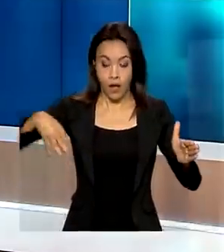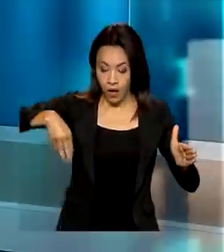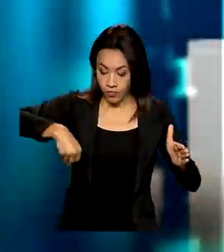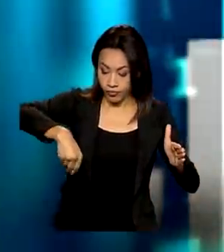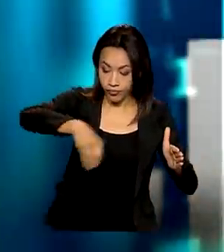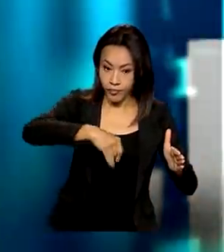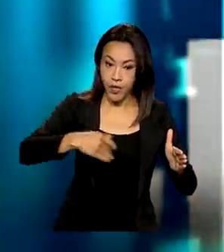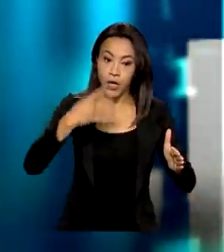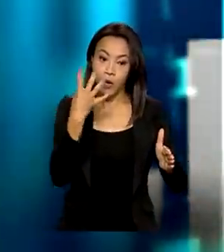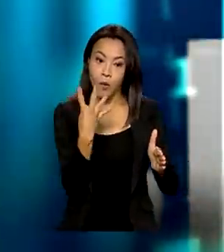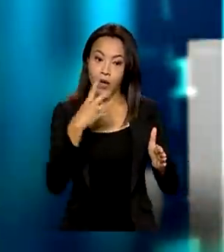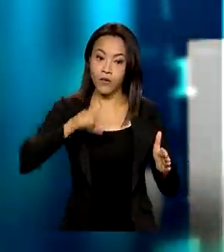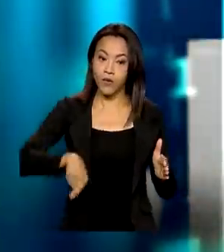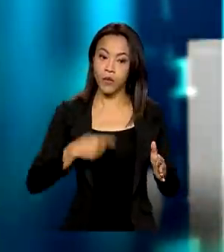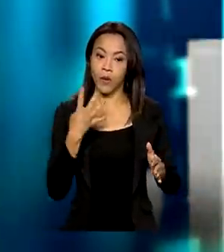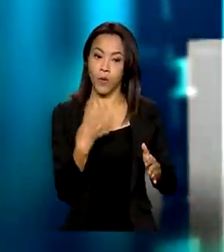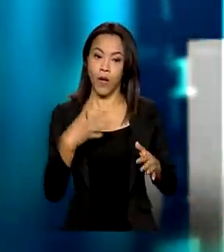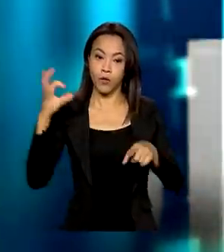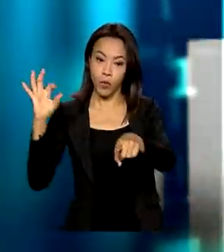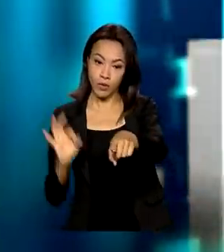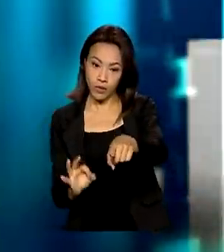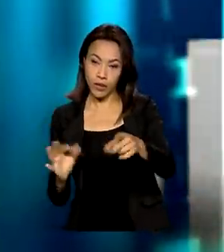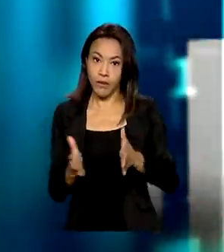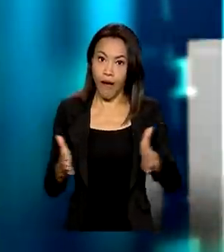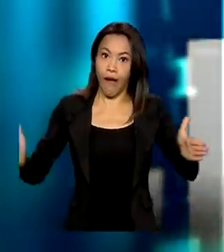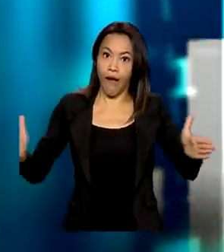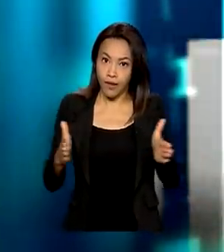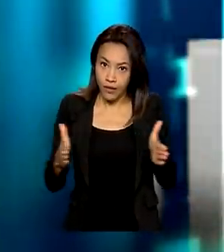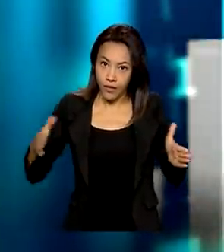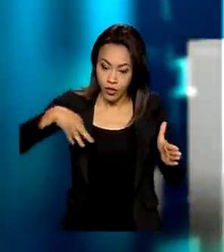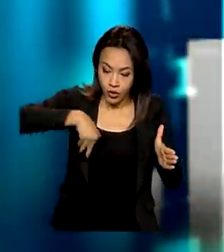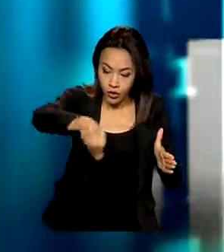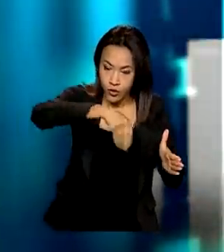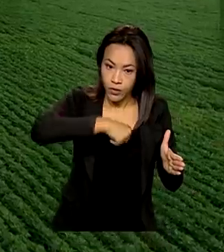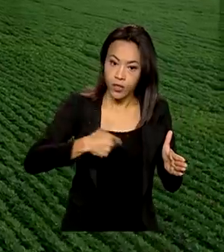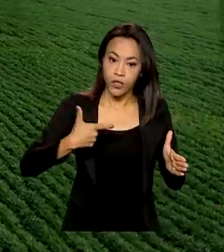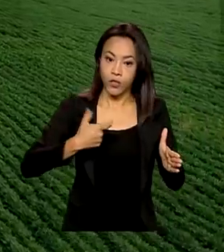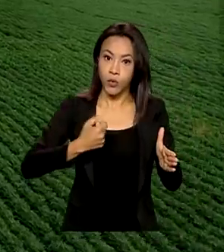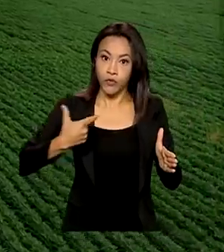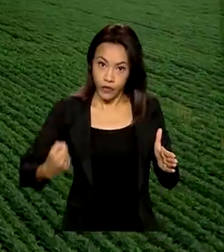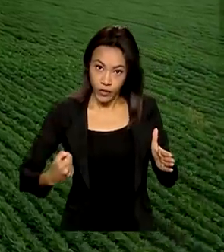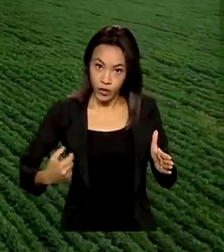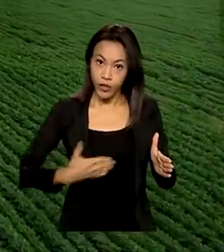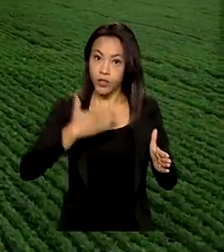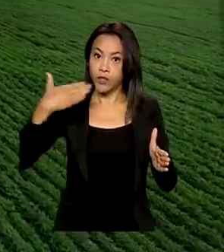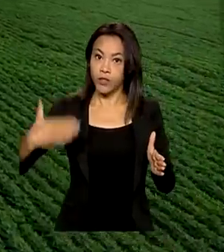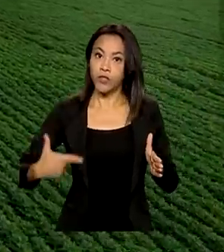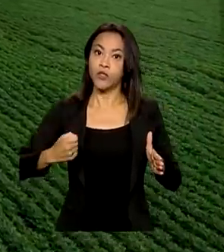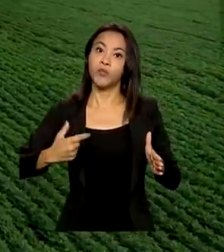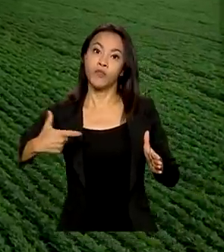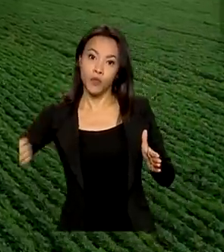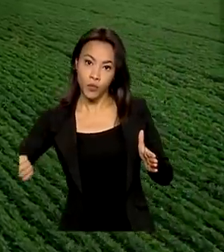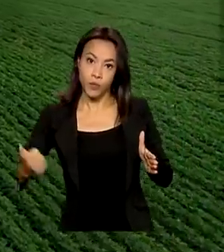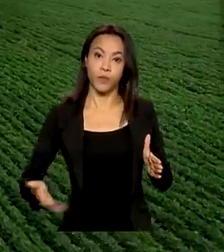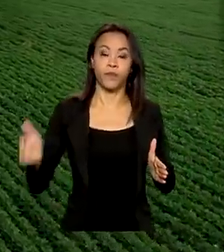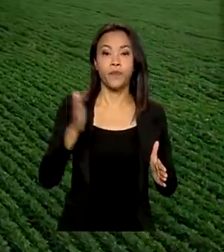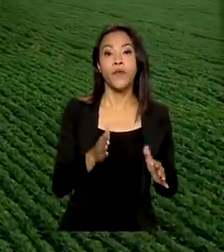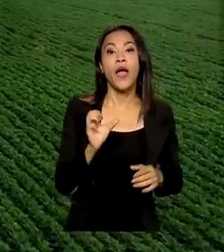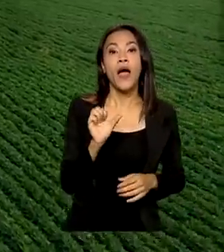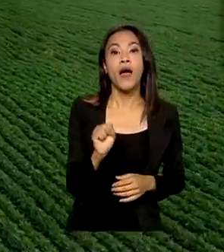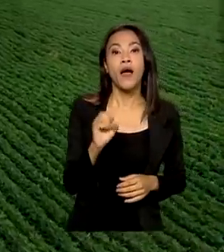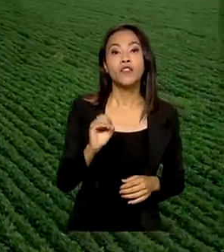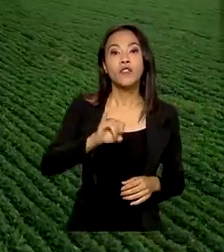,4% em relação à safra anterior, 2020 e 2021. A soja continua sendo, certamente,